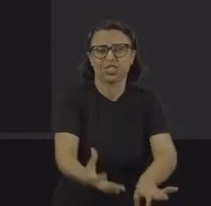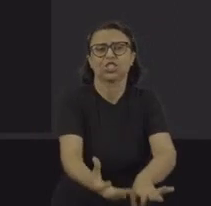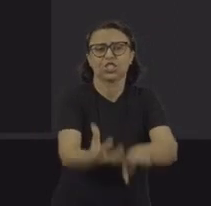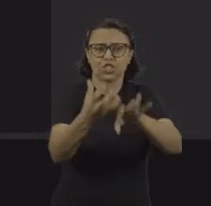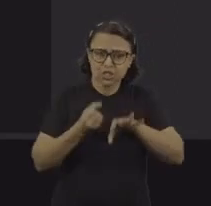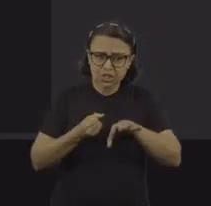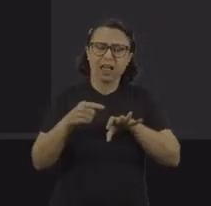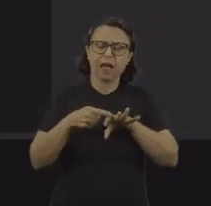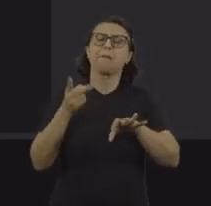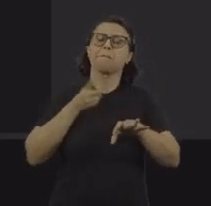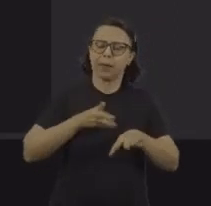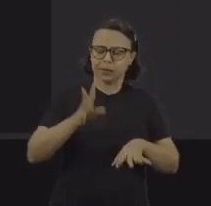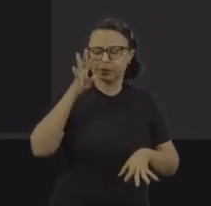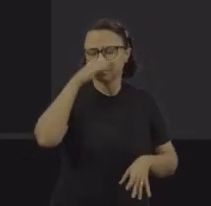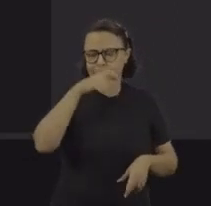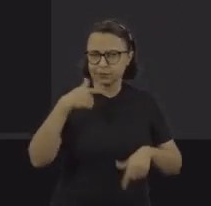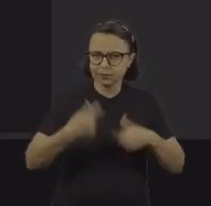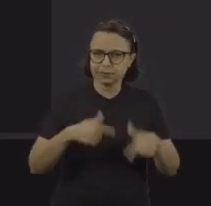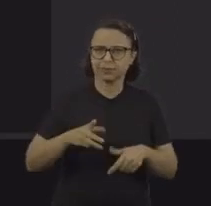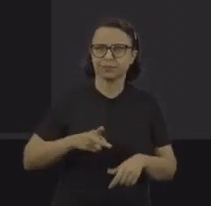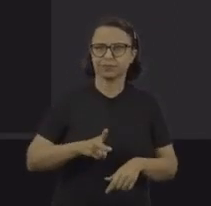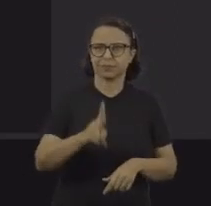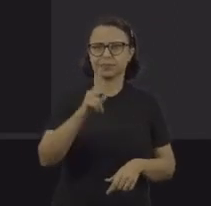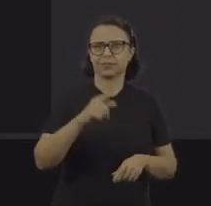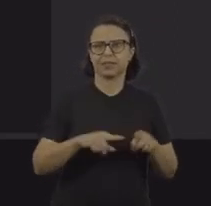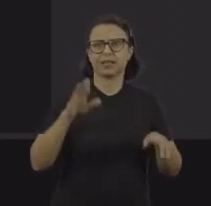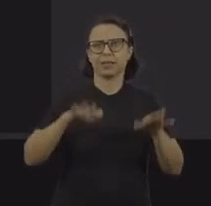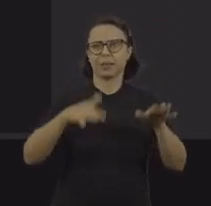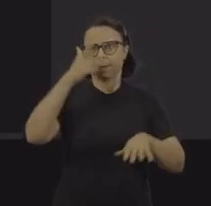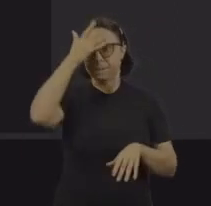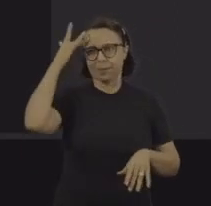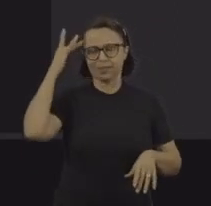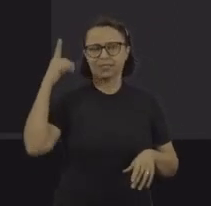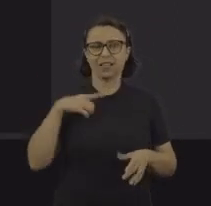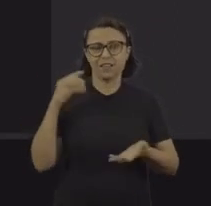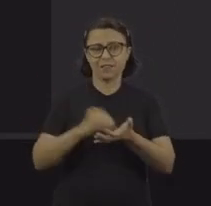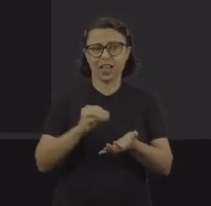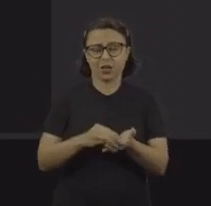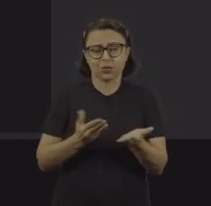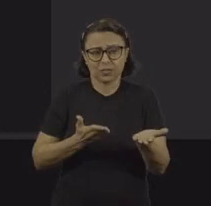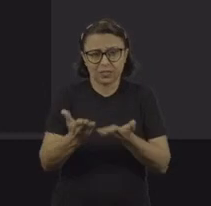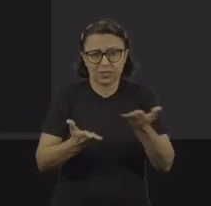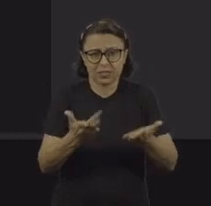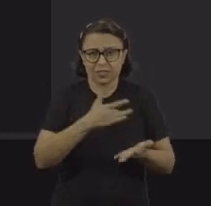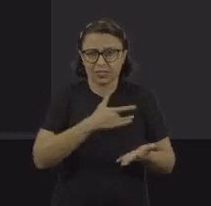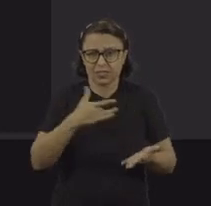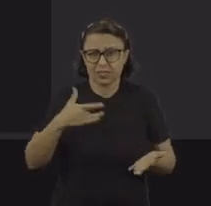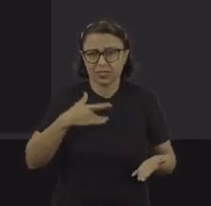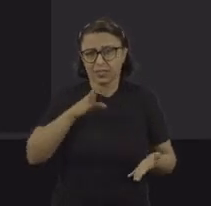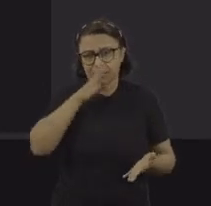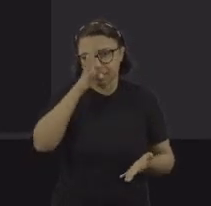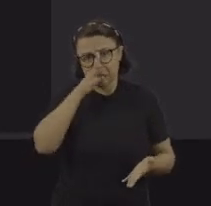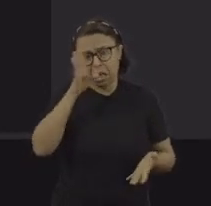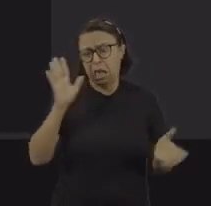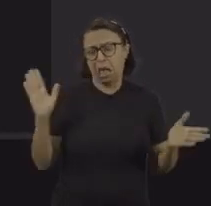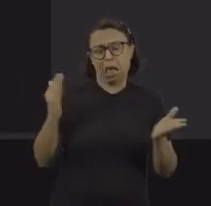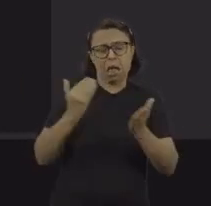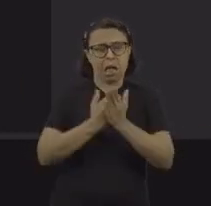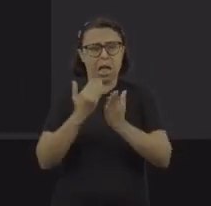trabalhando. Muita gente fala que a gente diz que a falta de assistência médica, que a gente está exagerando porque a gente está